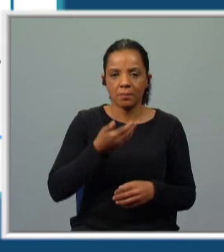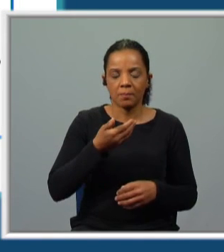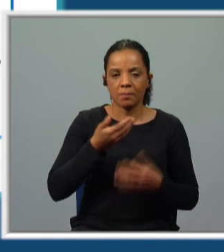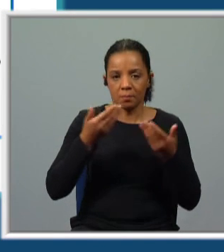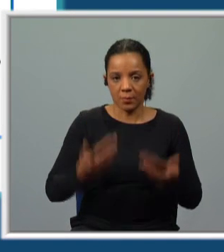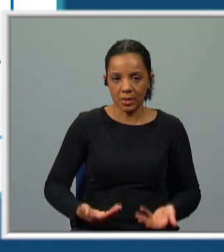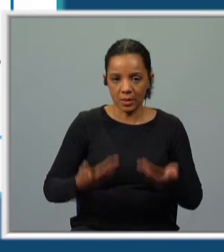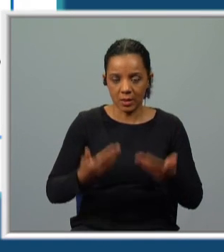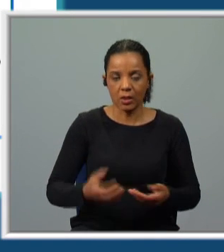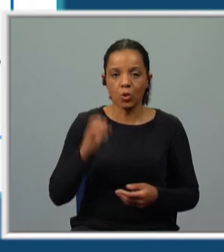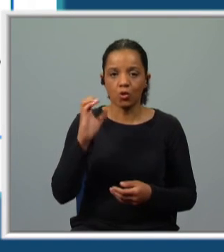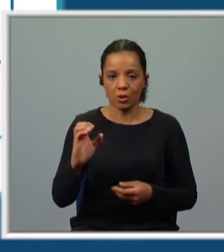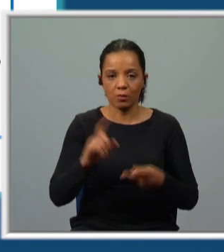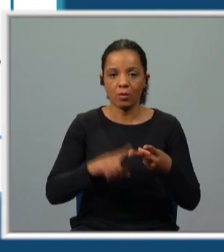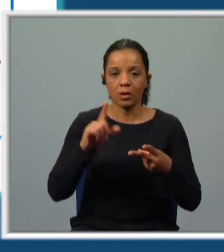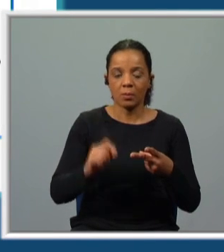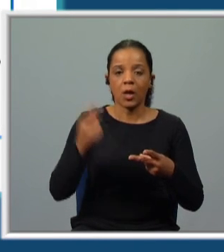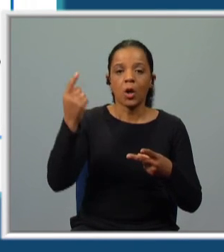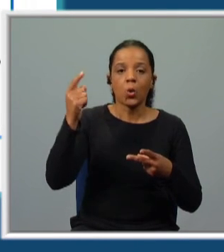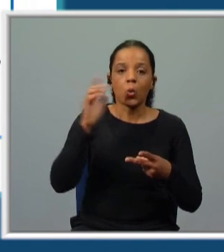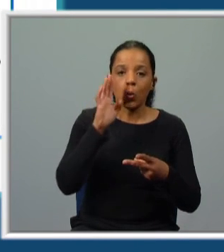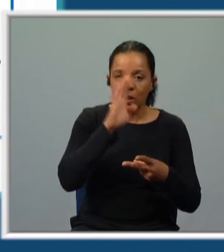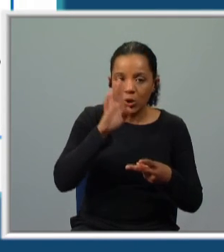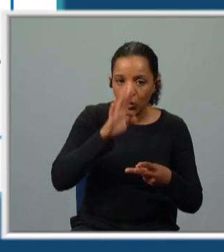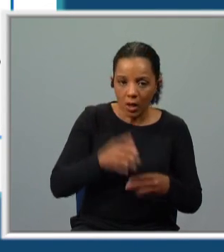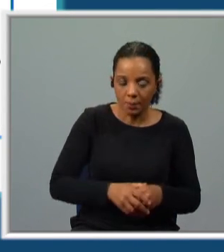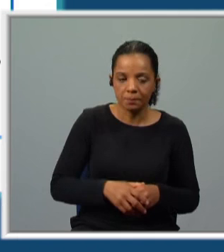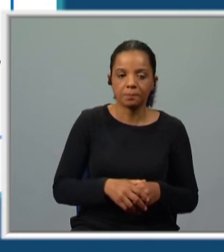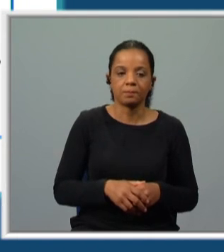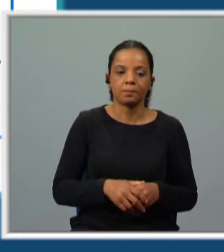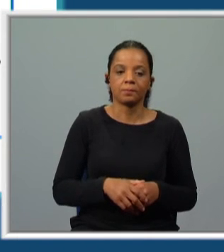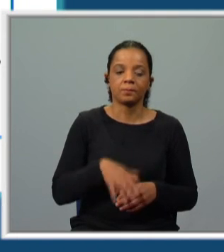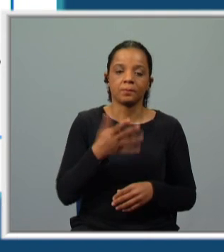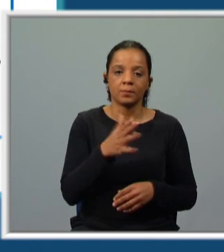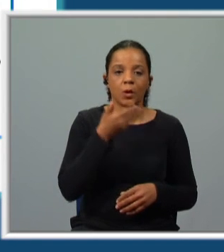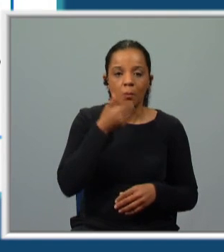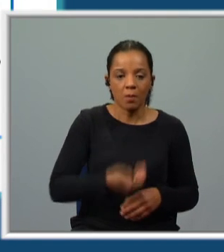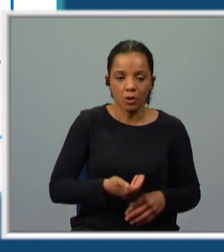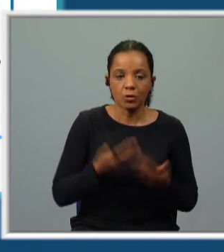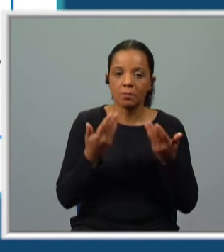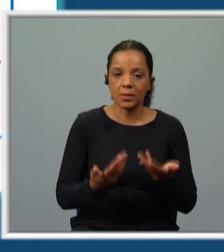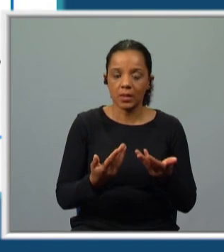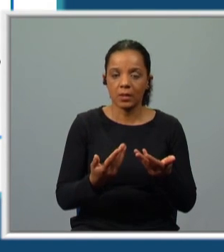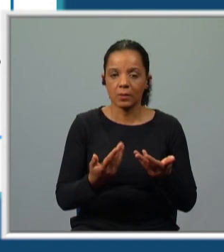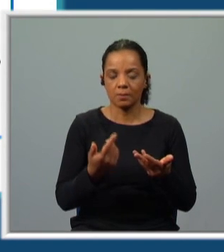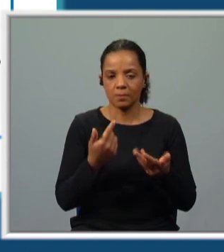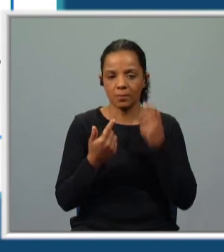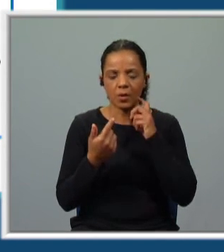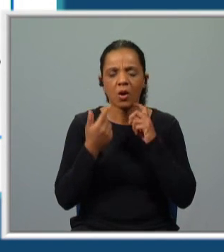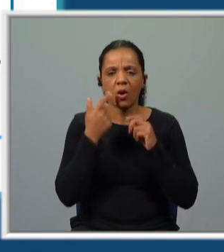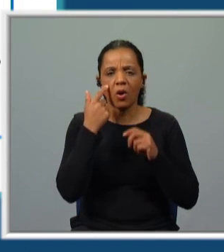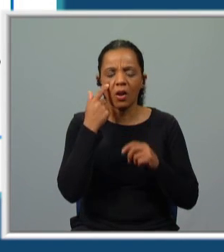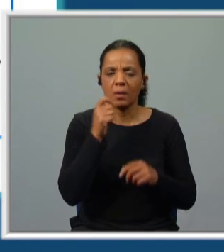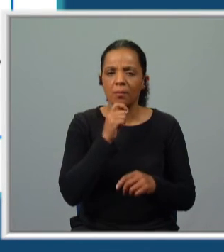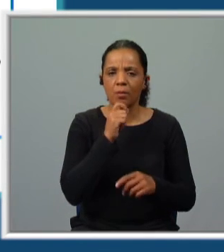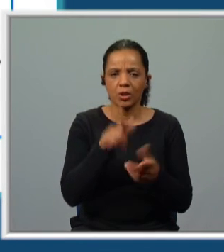do conjuntivo e o condicional. Talvez o mestre, presente o indicativo. Eu quero... Olha, aqui podes